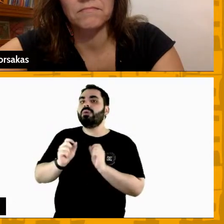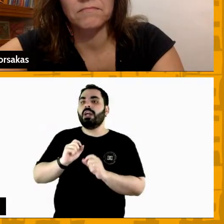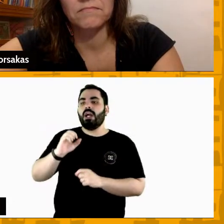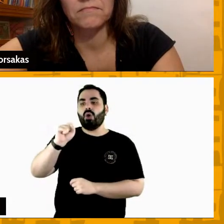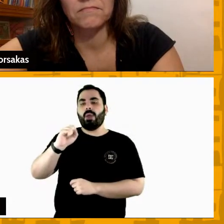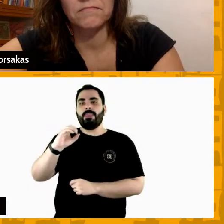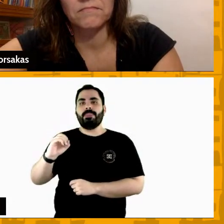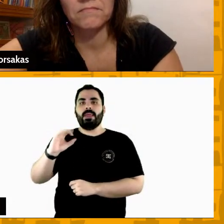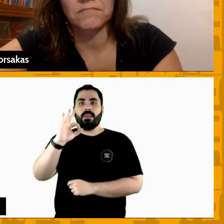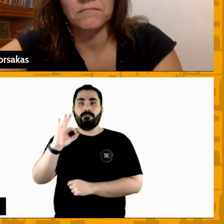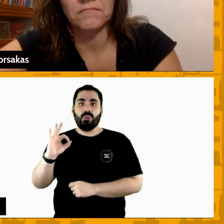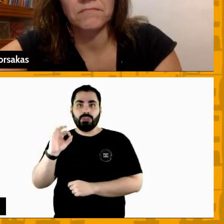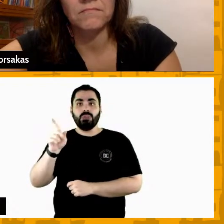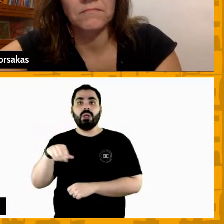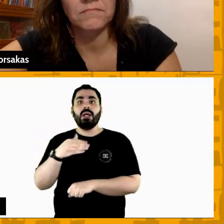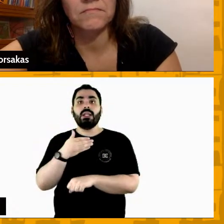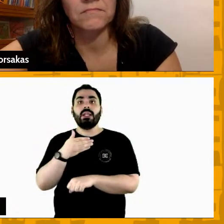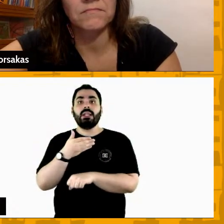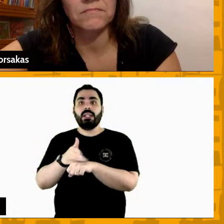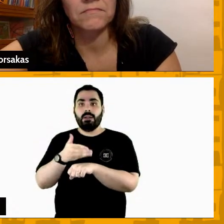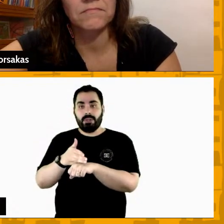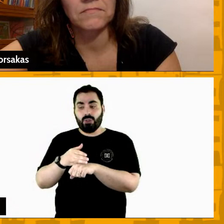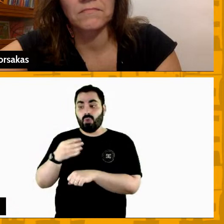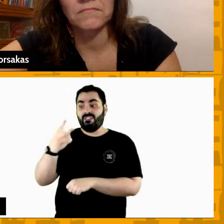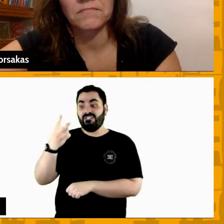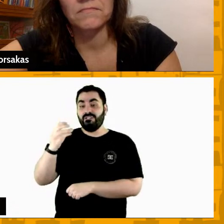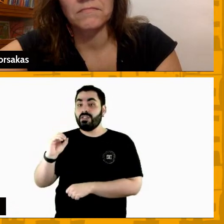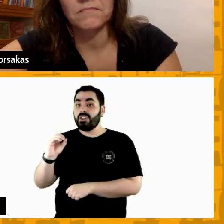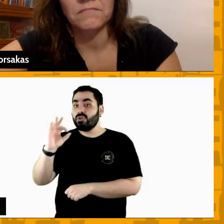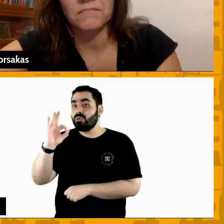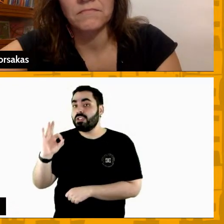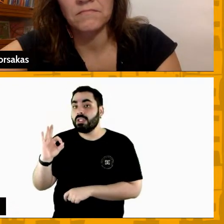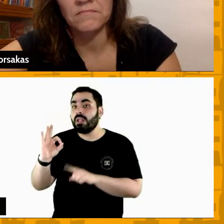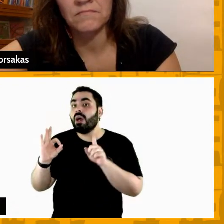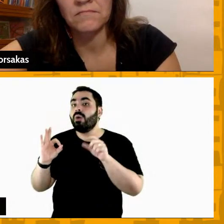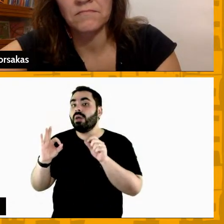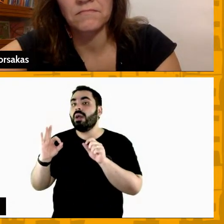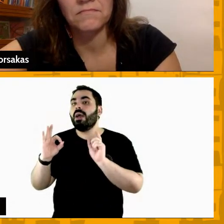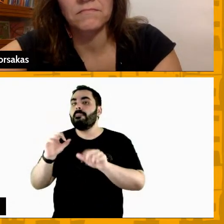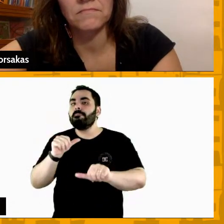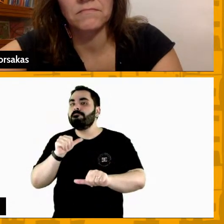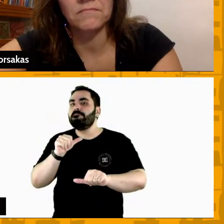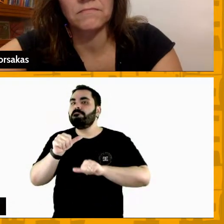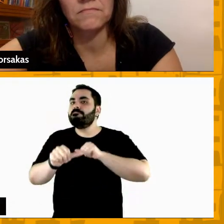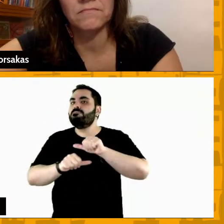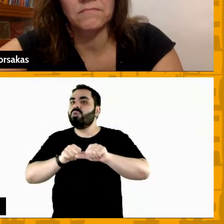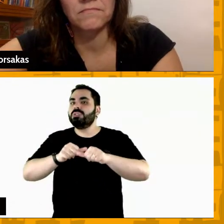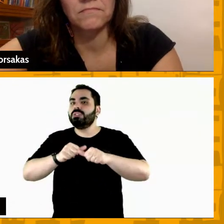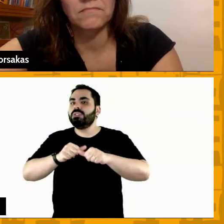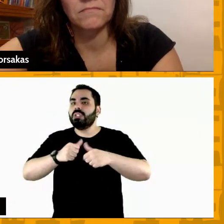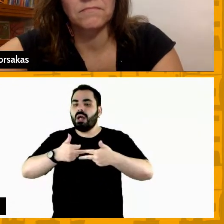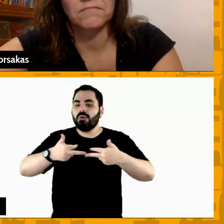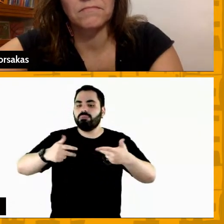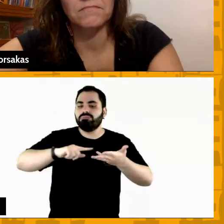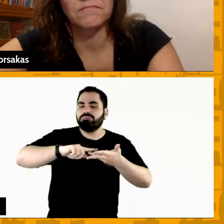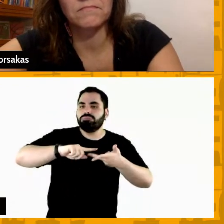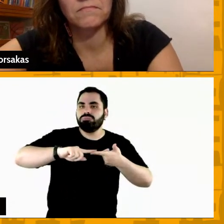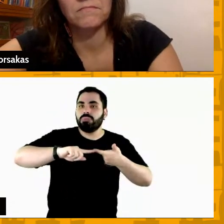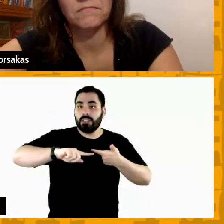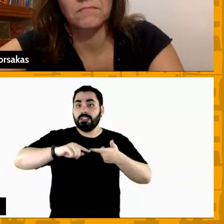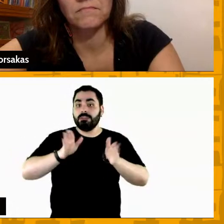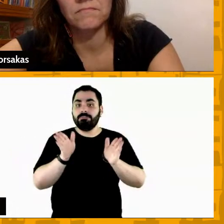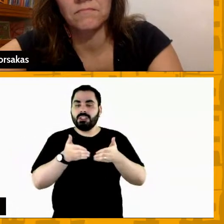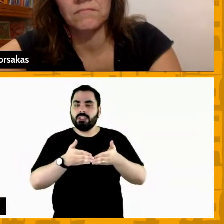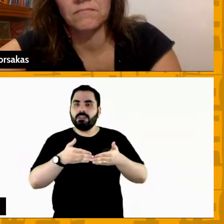no treinamento e 20% você muda determinadas ações determinadas táticas determinados